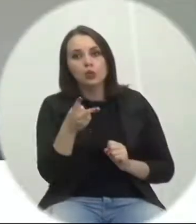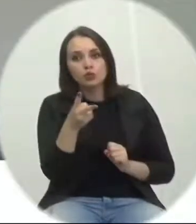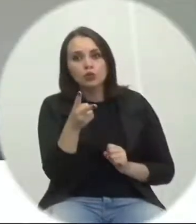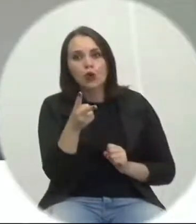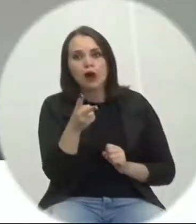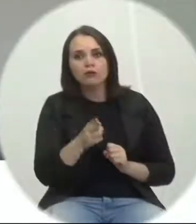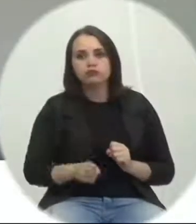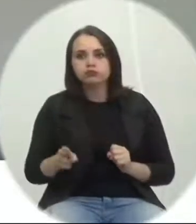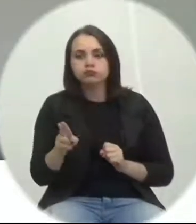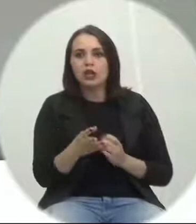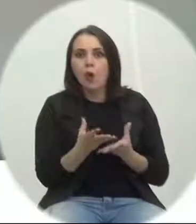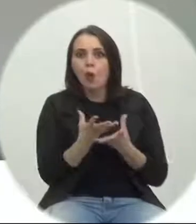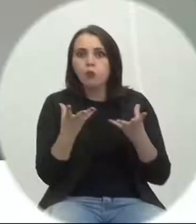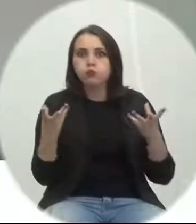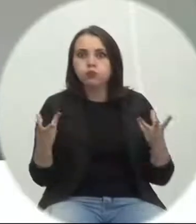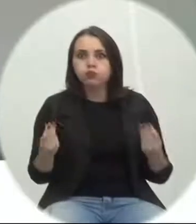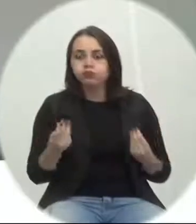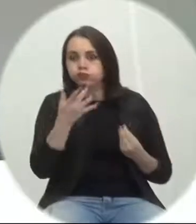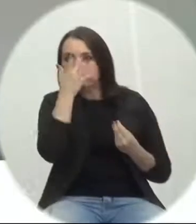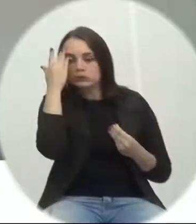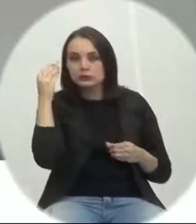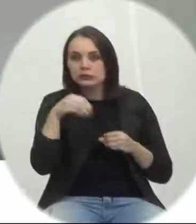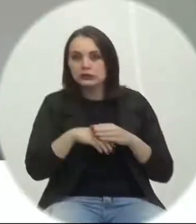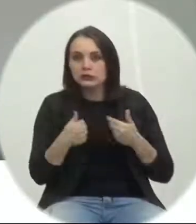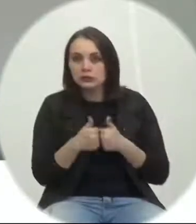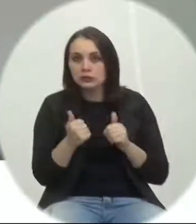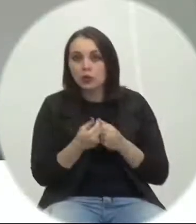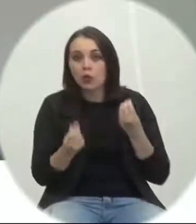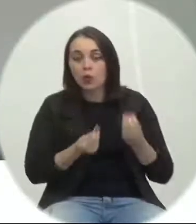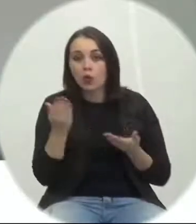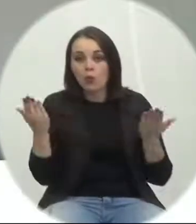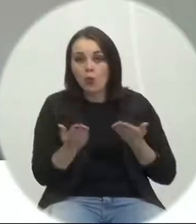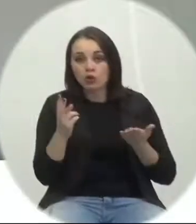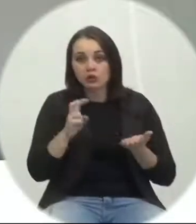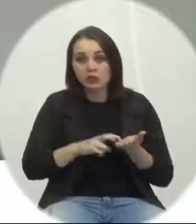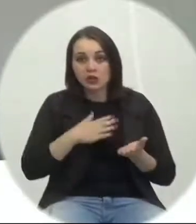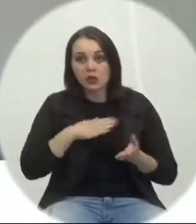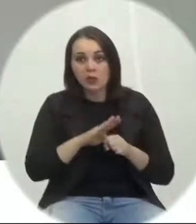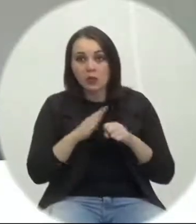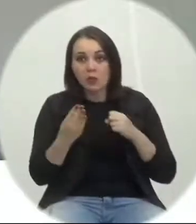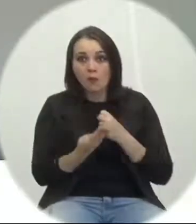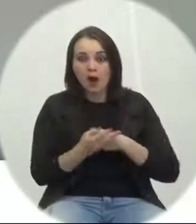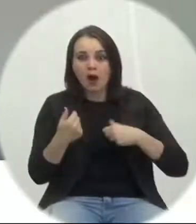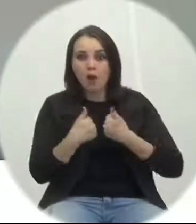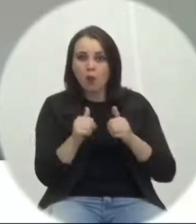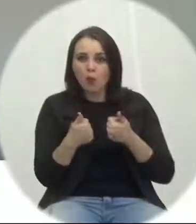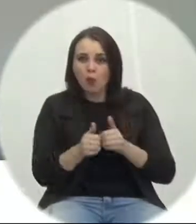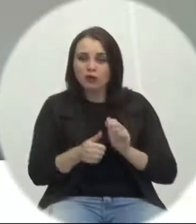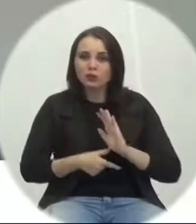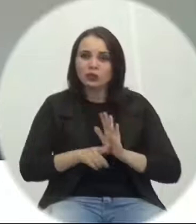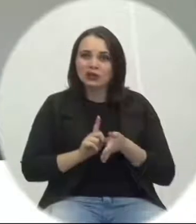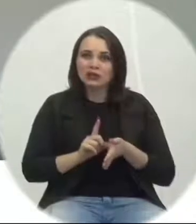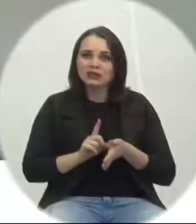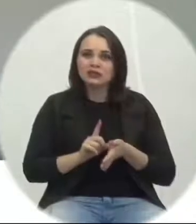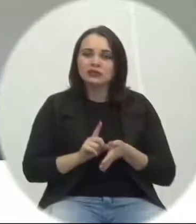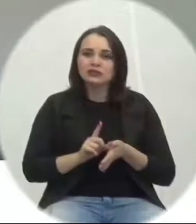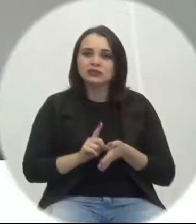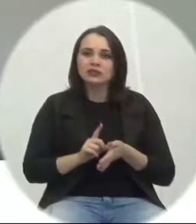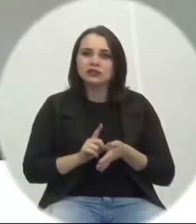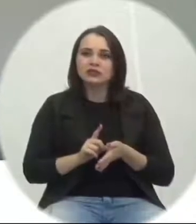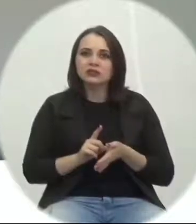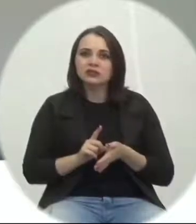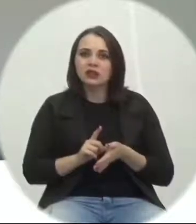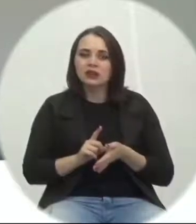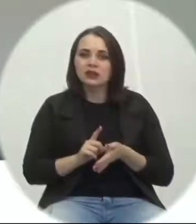superlotados, como hoje de manhã no meu bairro, o ônibus de um horário que antecedia e trazia os